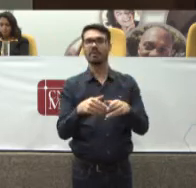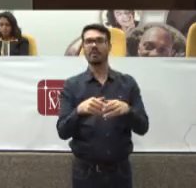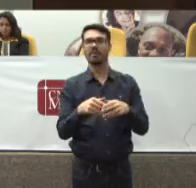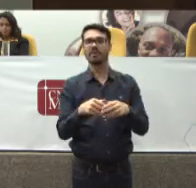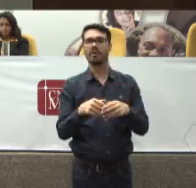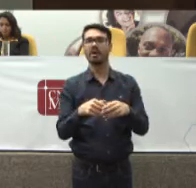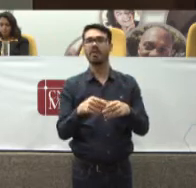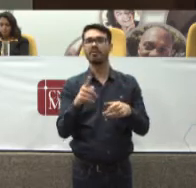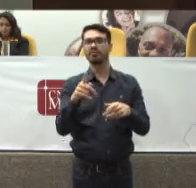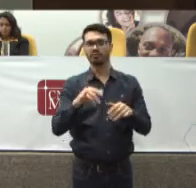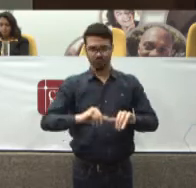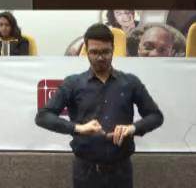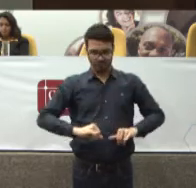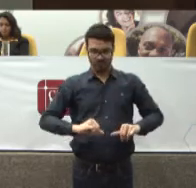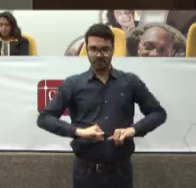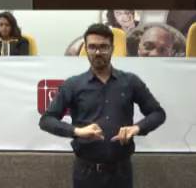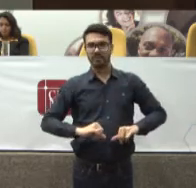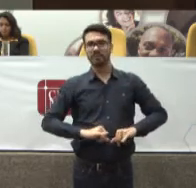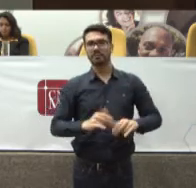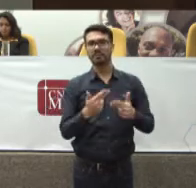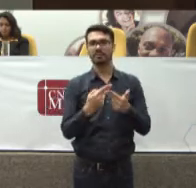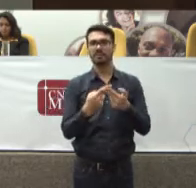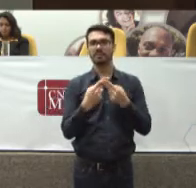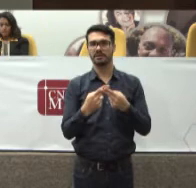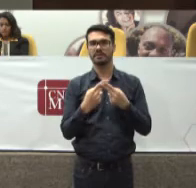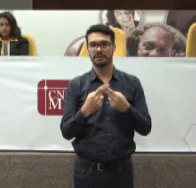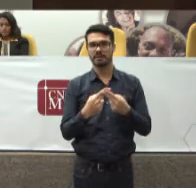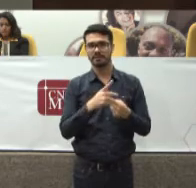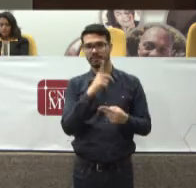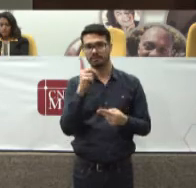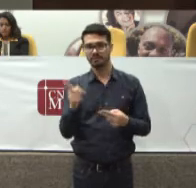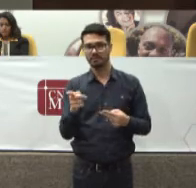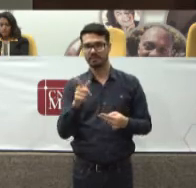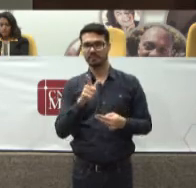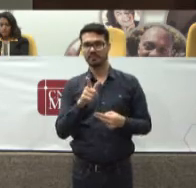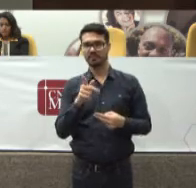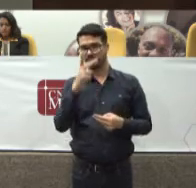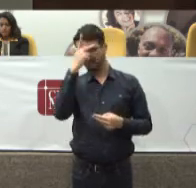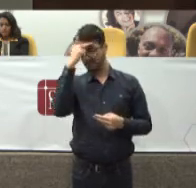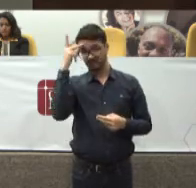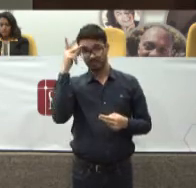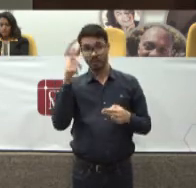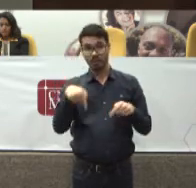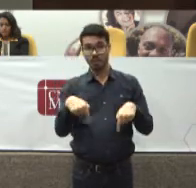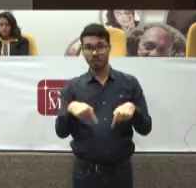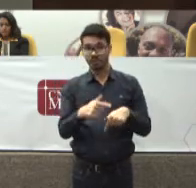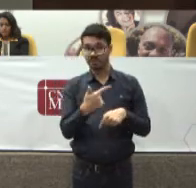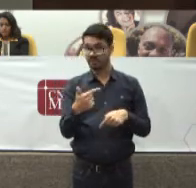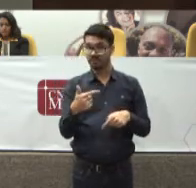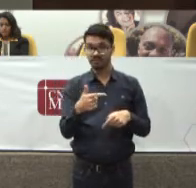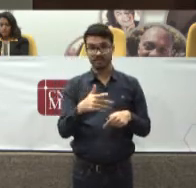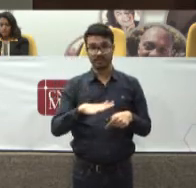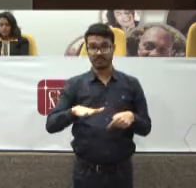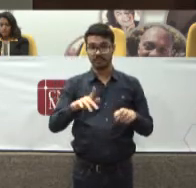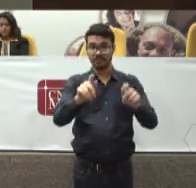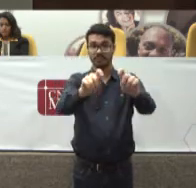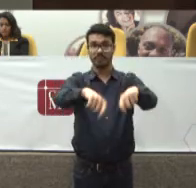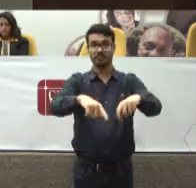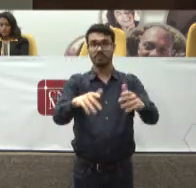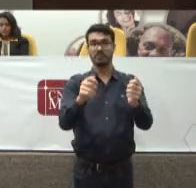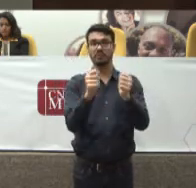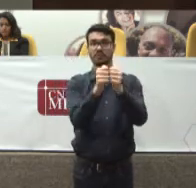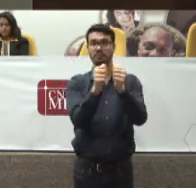Nós não temos Mais espaço Para experiências Com pessoas Junto ao Sistema Único de Saúde